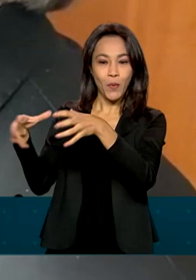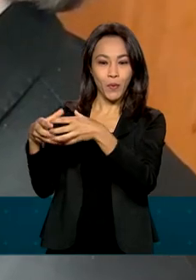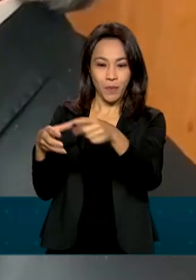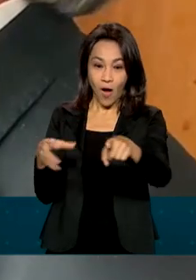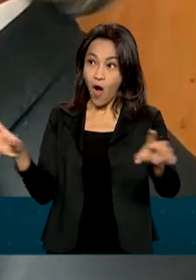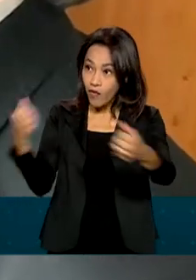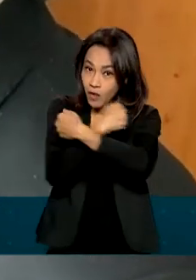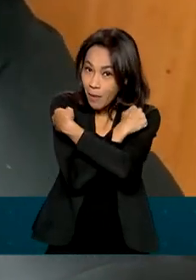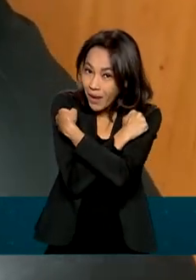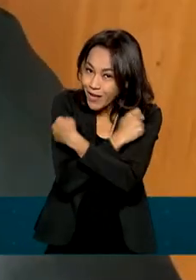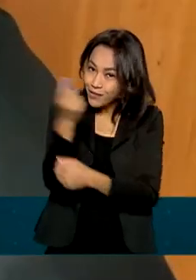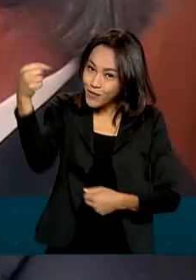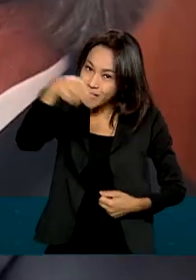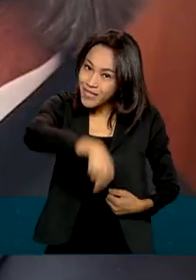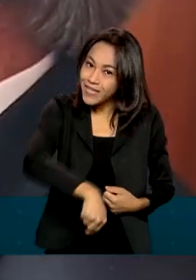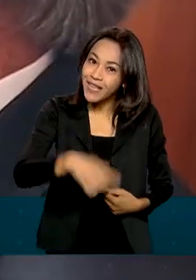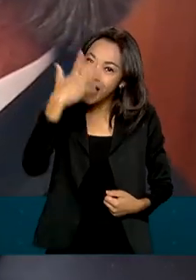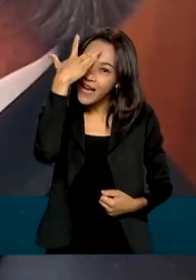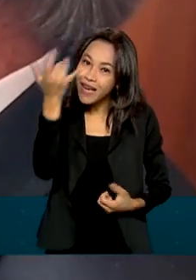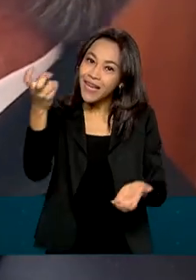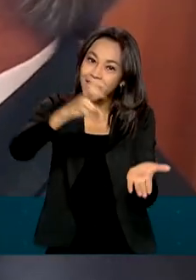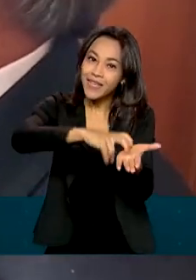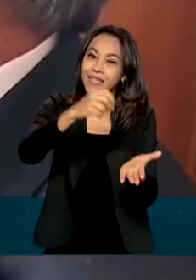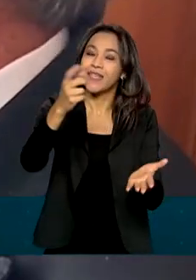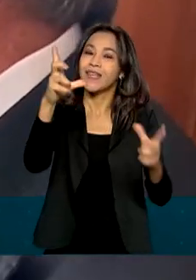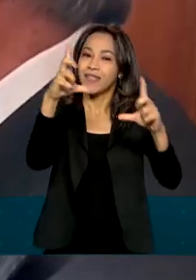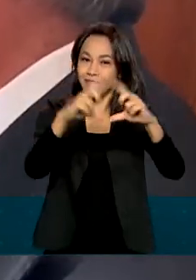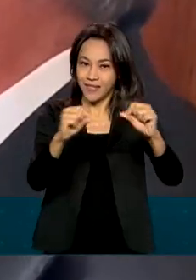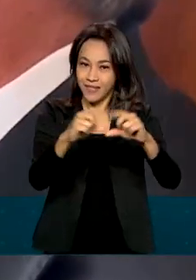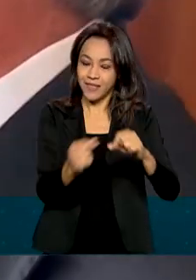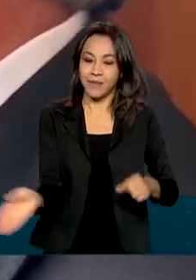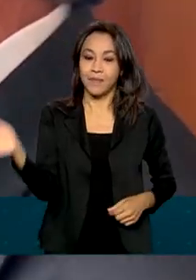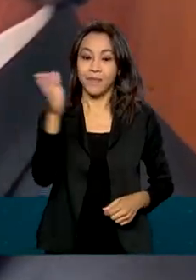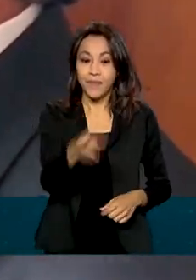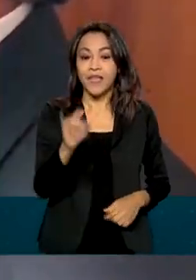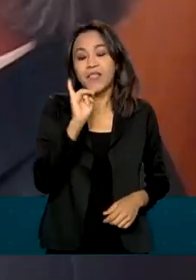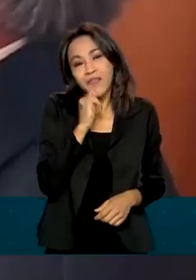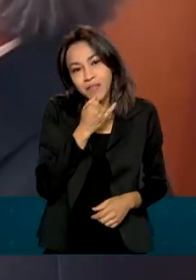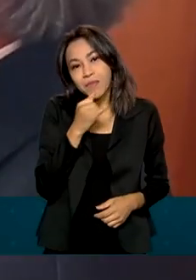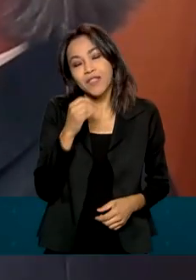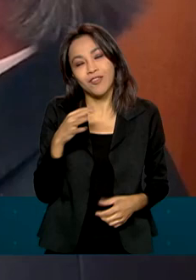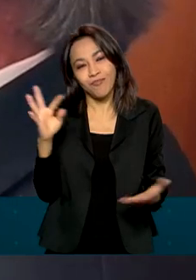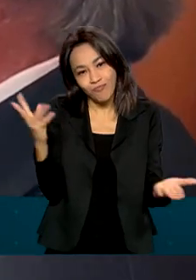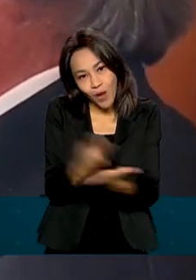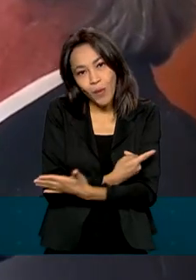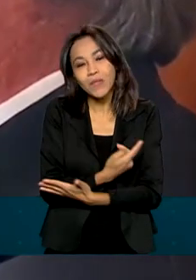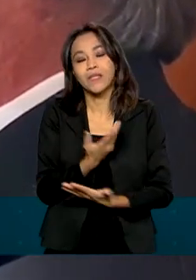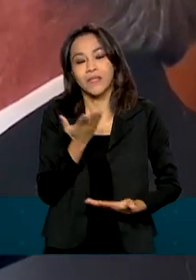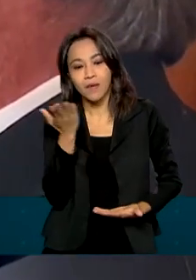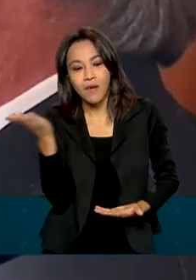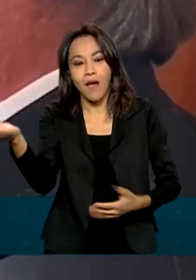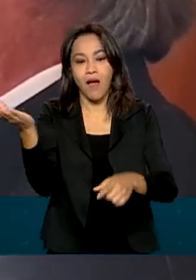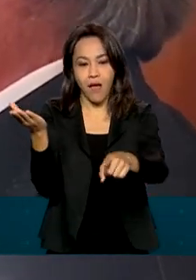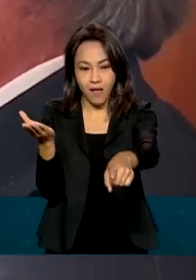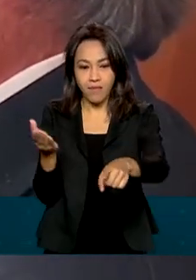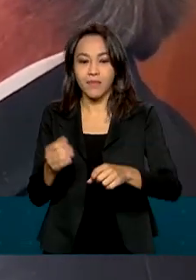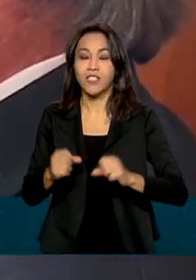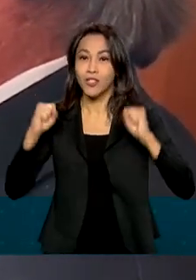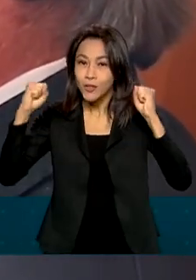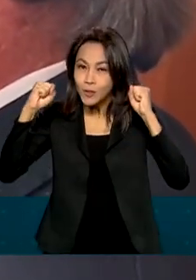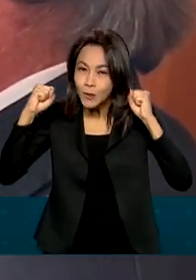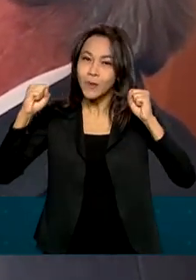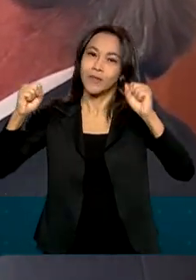aqui na base amanhã aqui em Brasília. O presidente também lamentou o ocorrido. Se lamenta o ocorrido, torce pela paz.